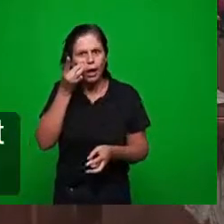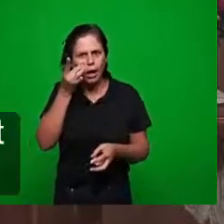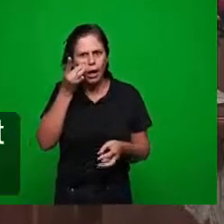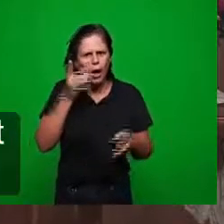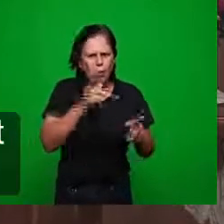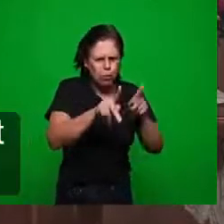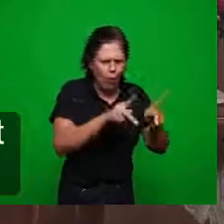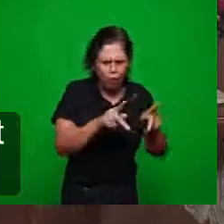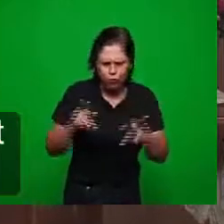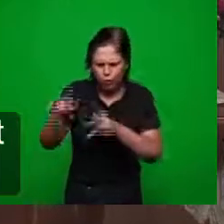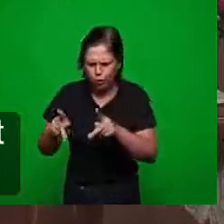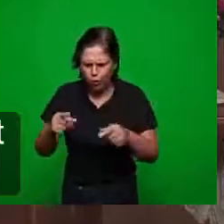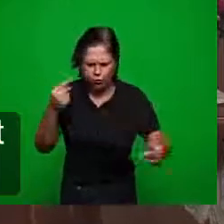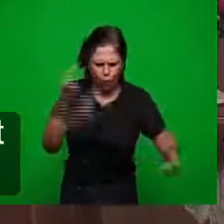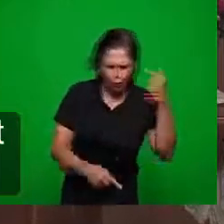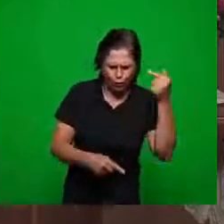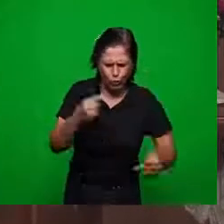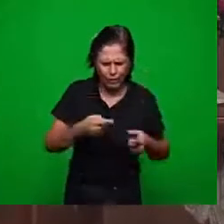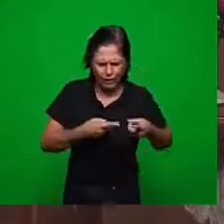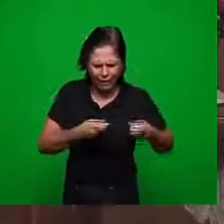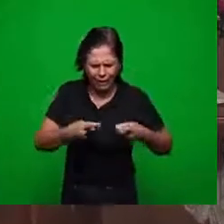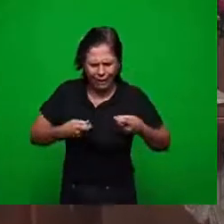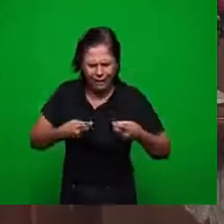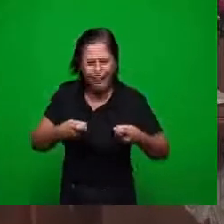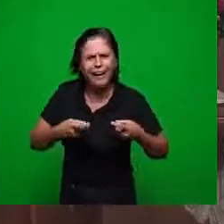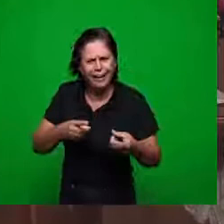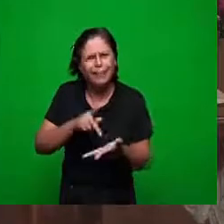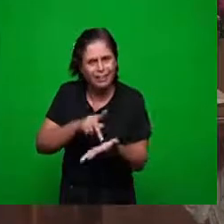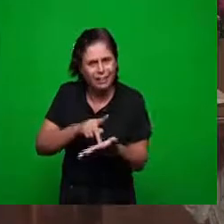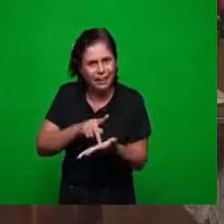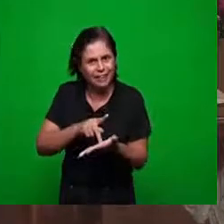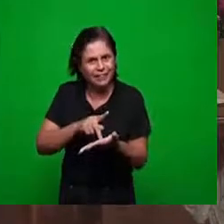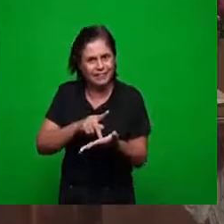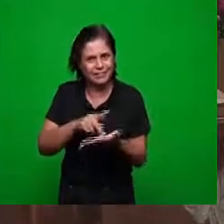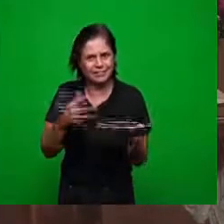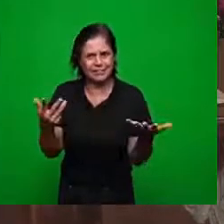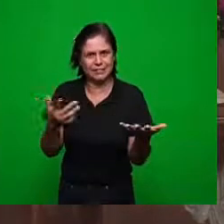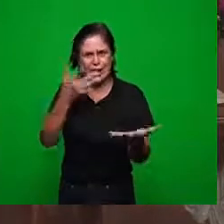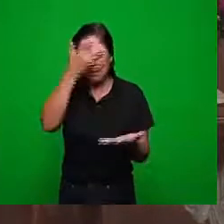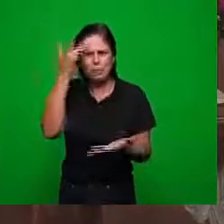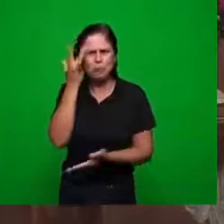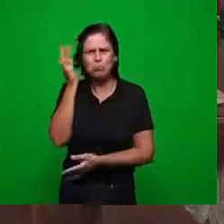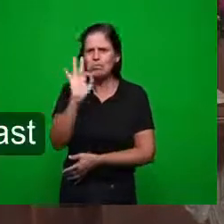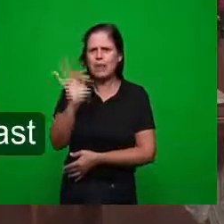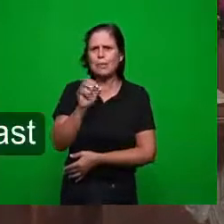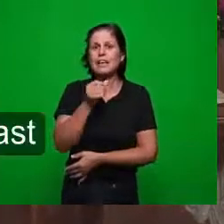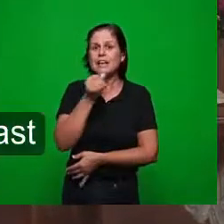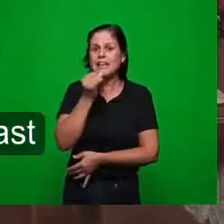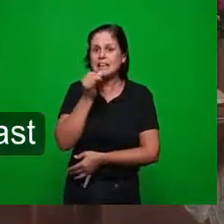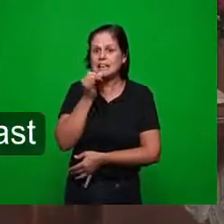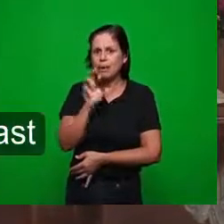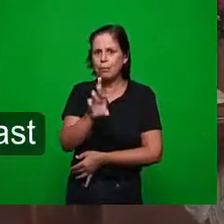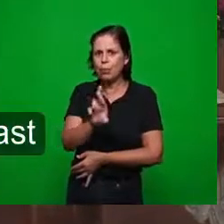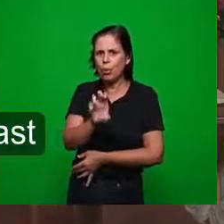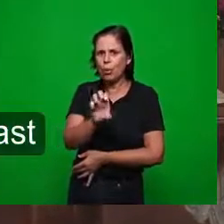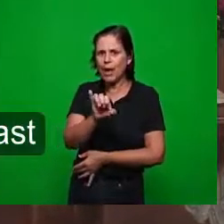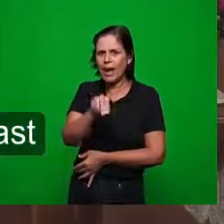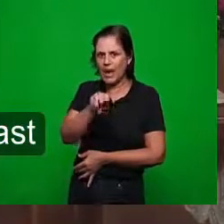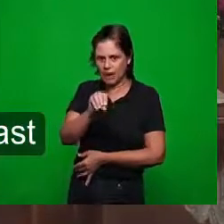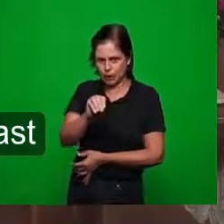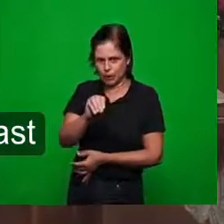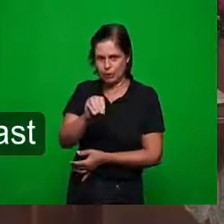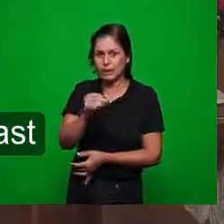nação reino contra reino as pessoas não sabem o que é reino por exemplo você tem